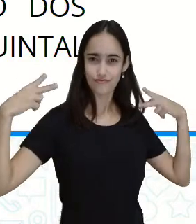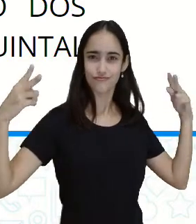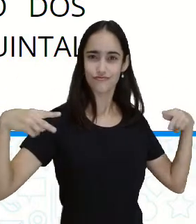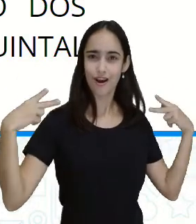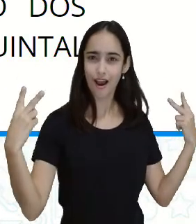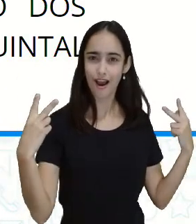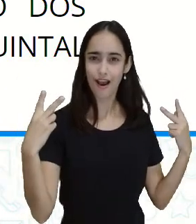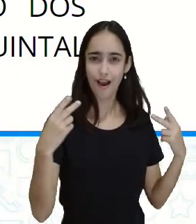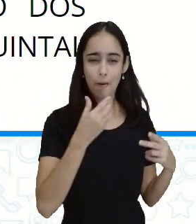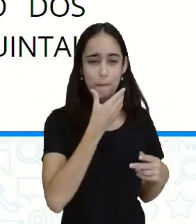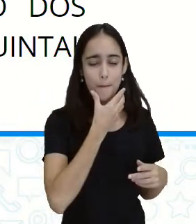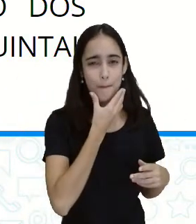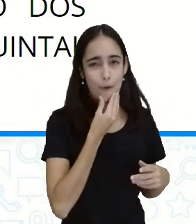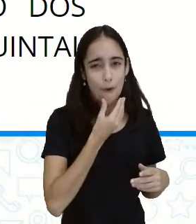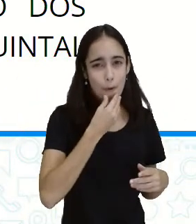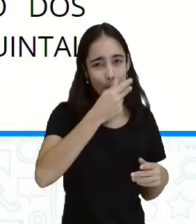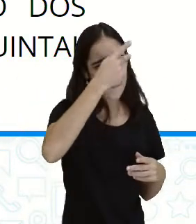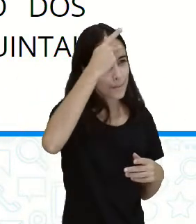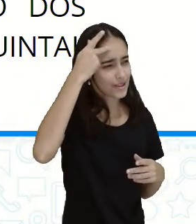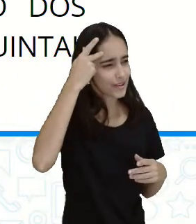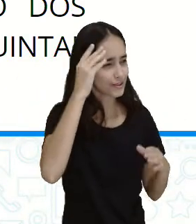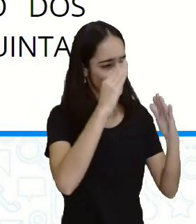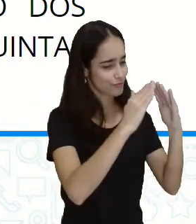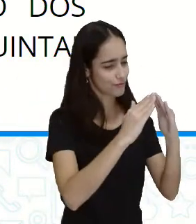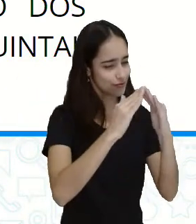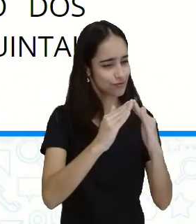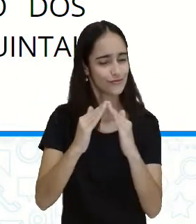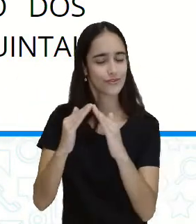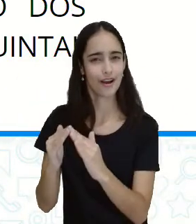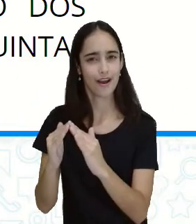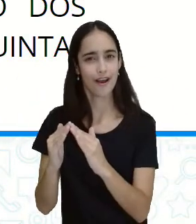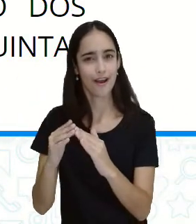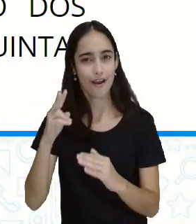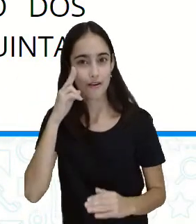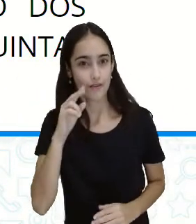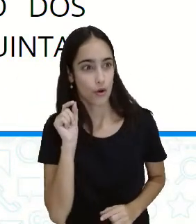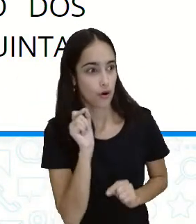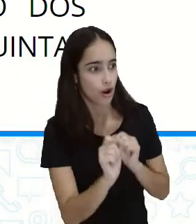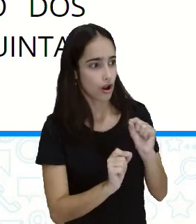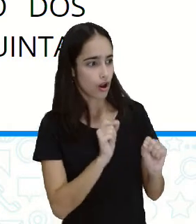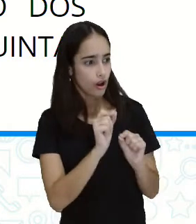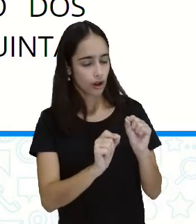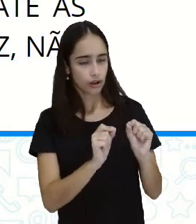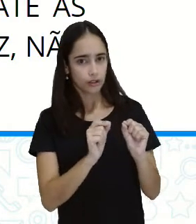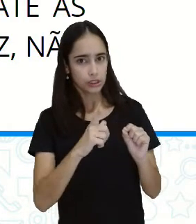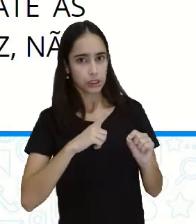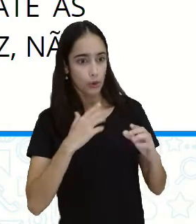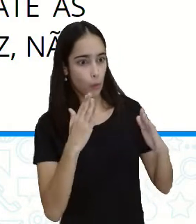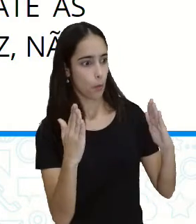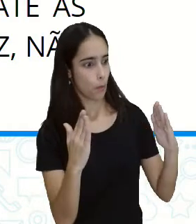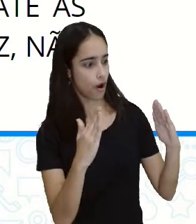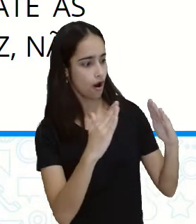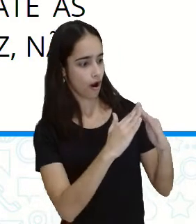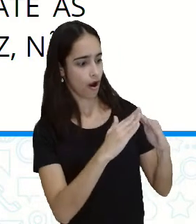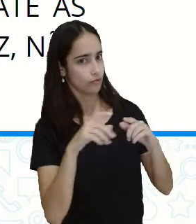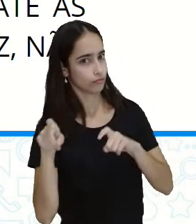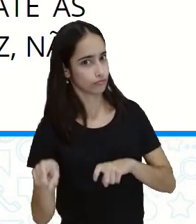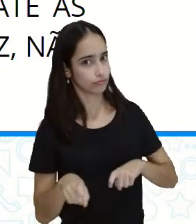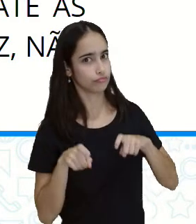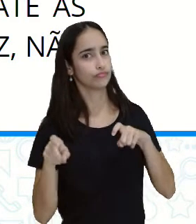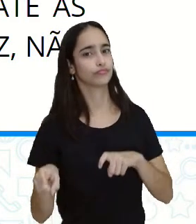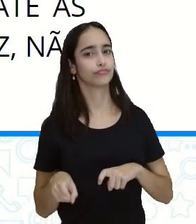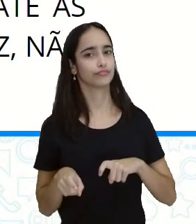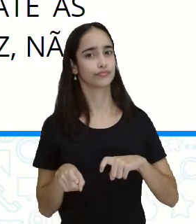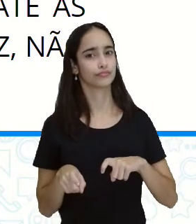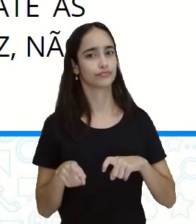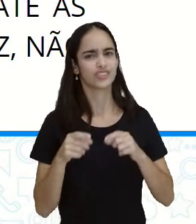dos homens e acabou penetrando no quintal de uma casa da roça. O